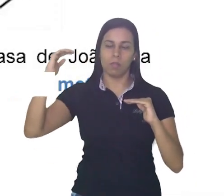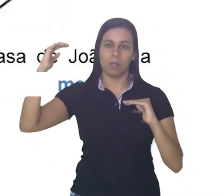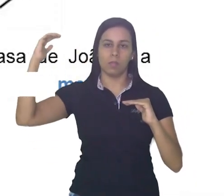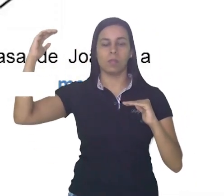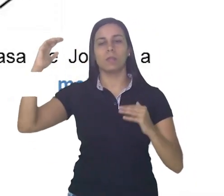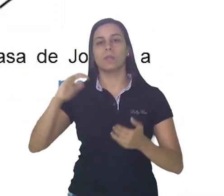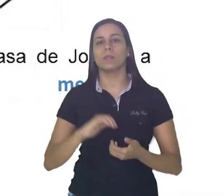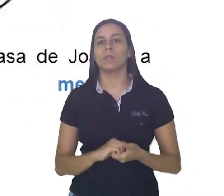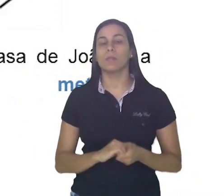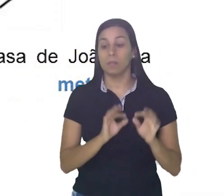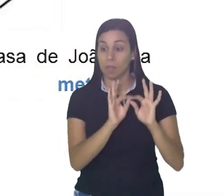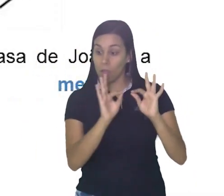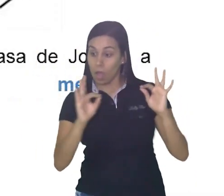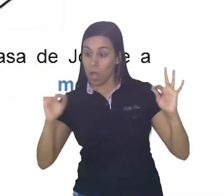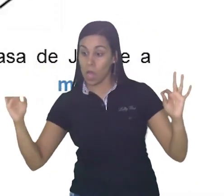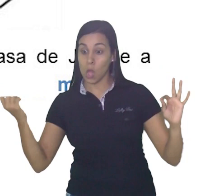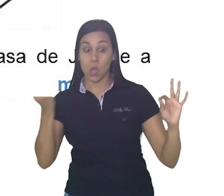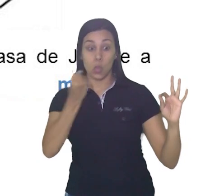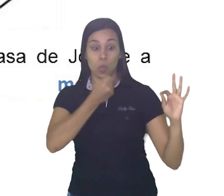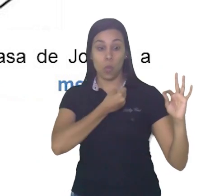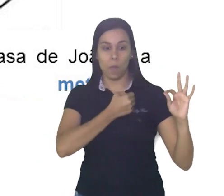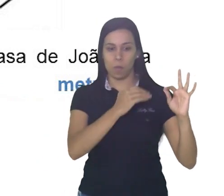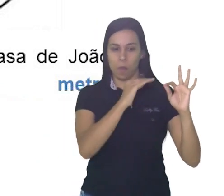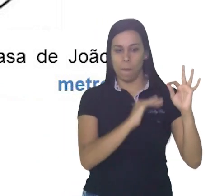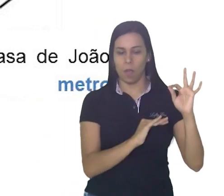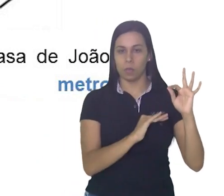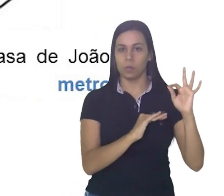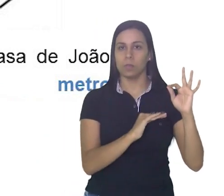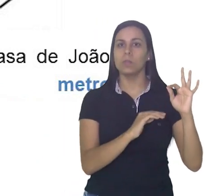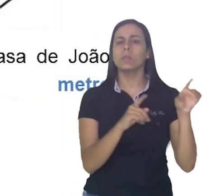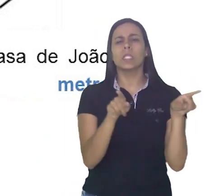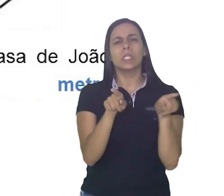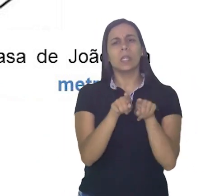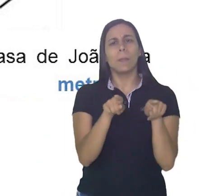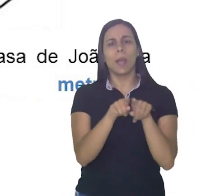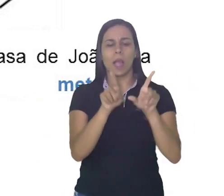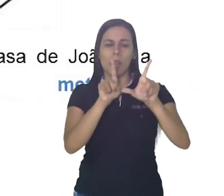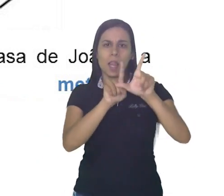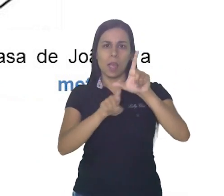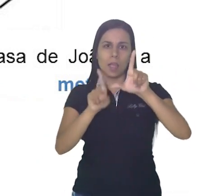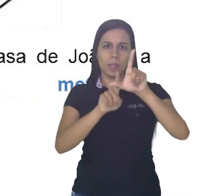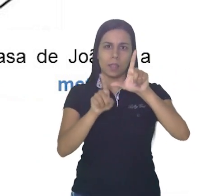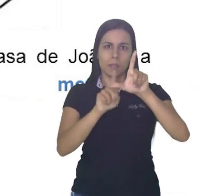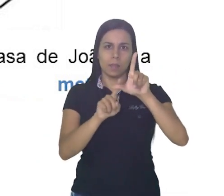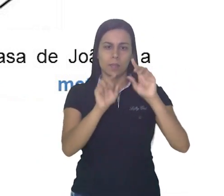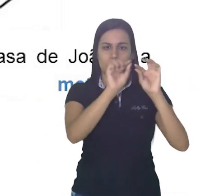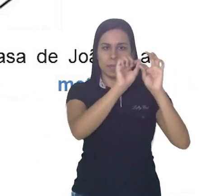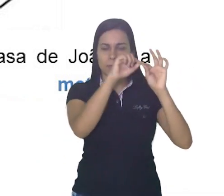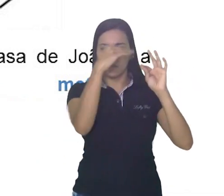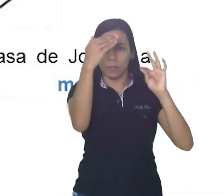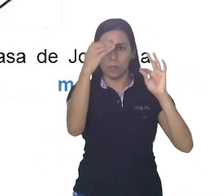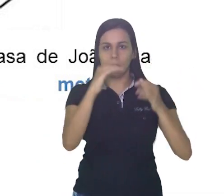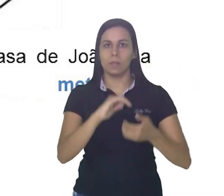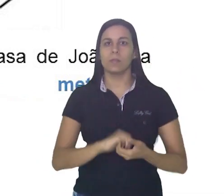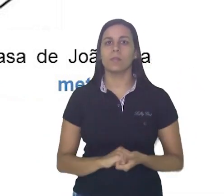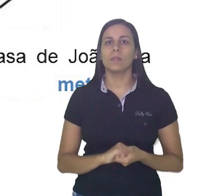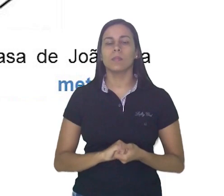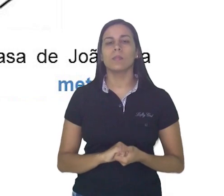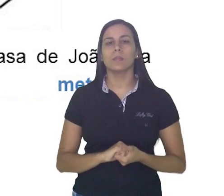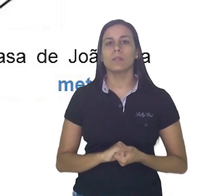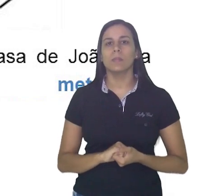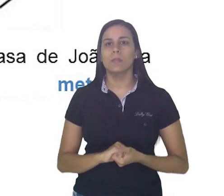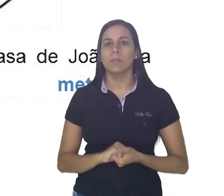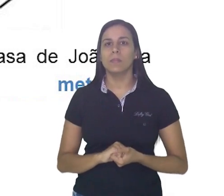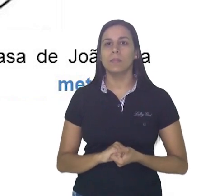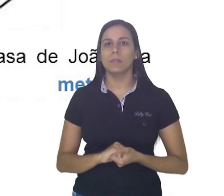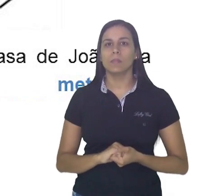numérica, além de apresentar números, também aparece em duas letras. Quais serão os números escondidos por essas